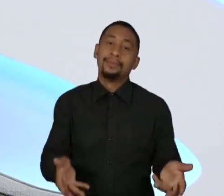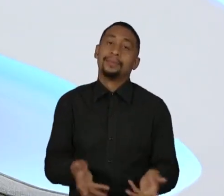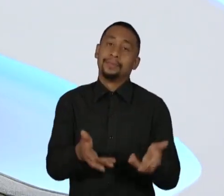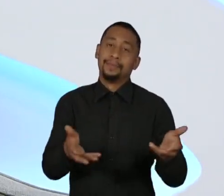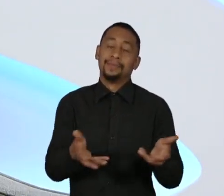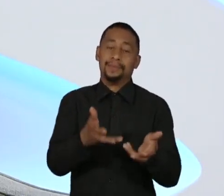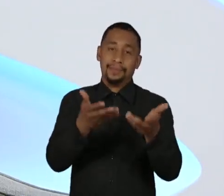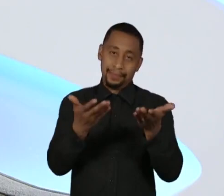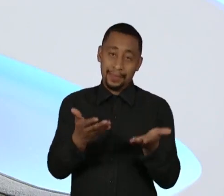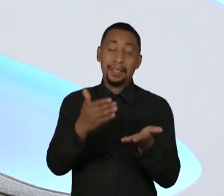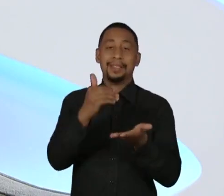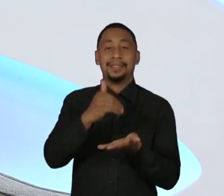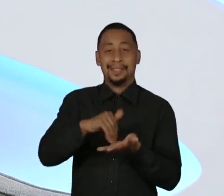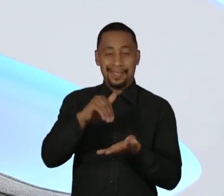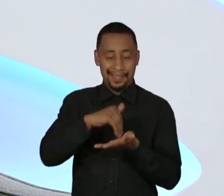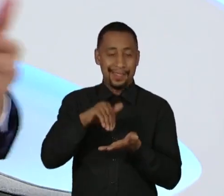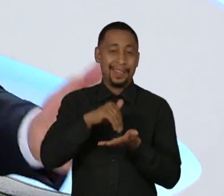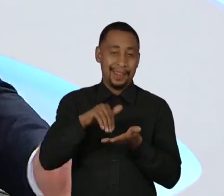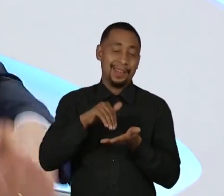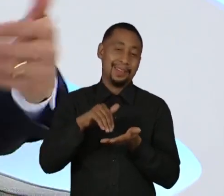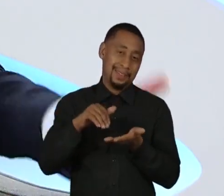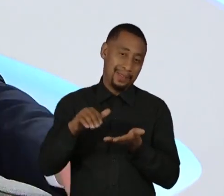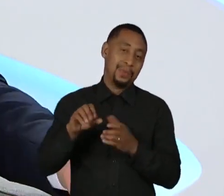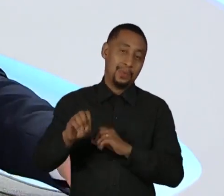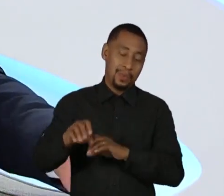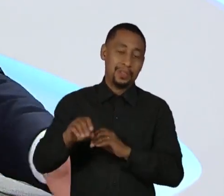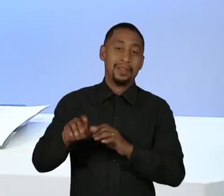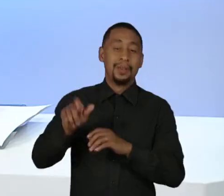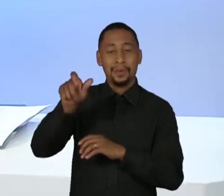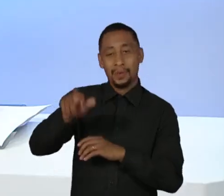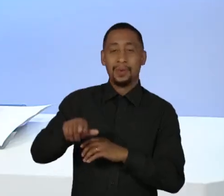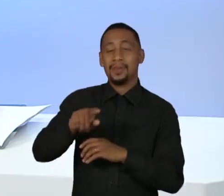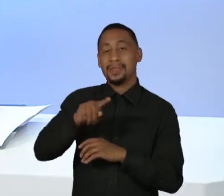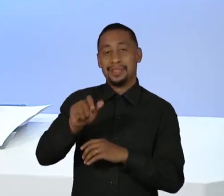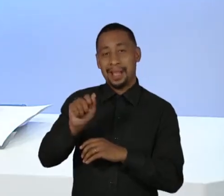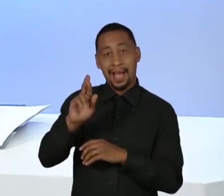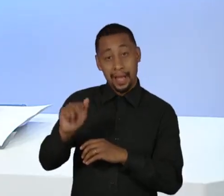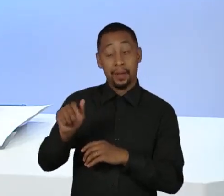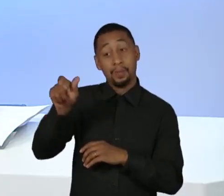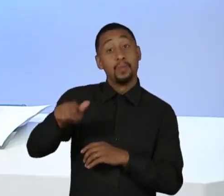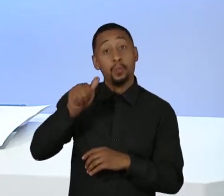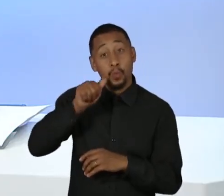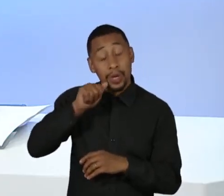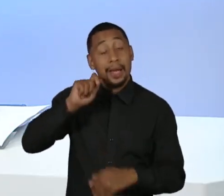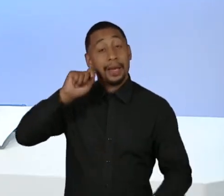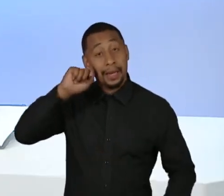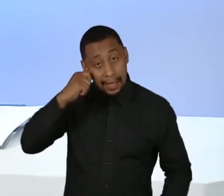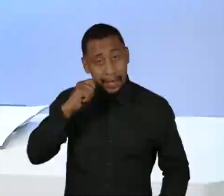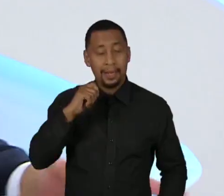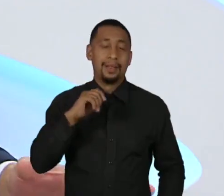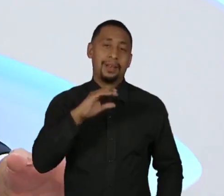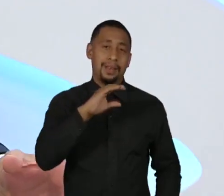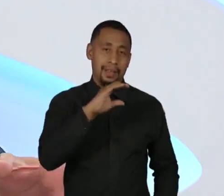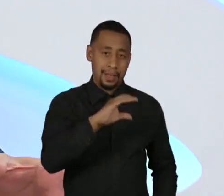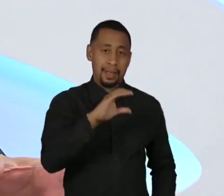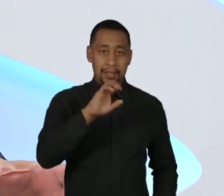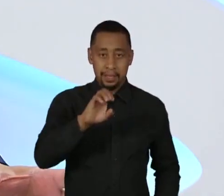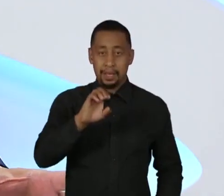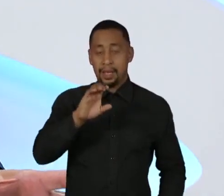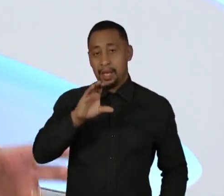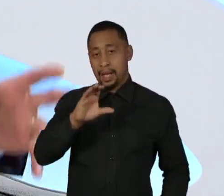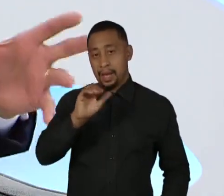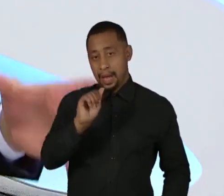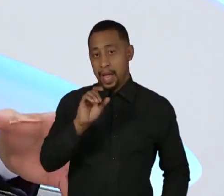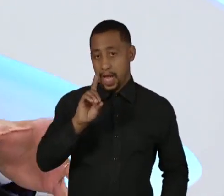liderada pela secretária Zara, que é negra, que é mulher, que retomou a Secadir, tem construído com as entidades